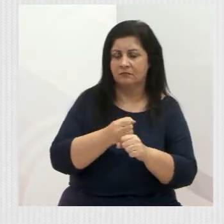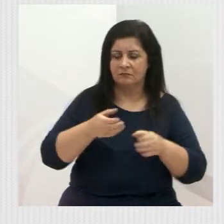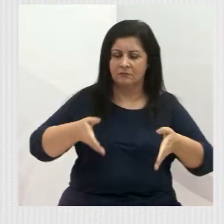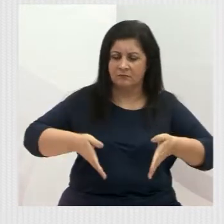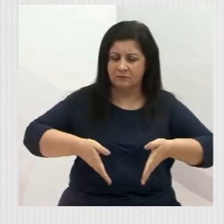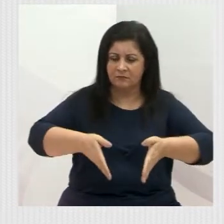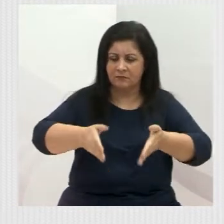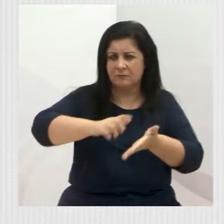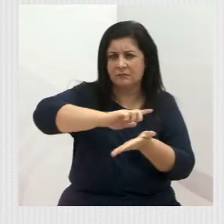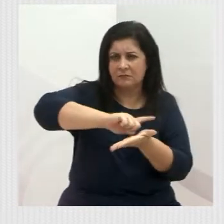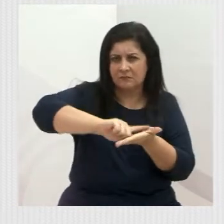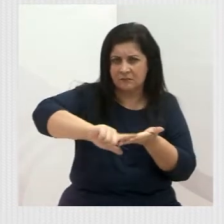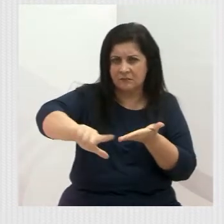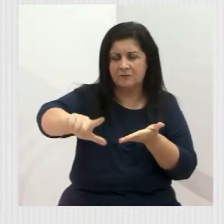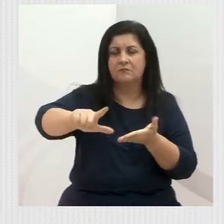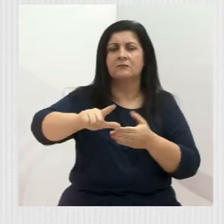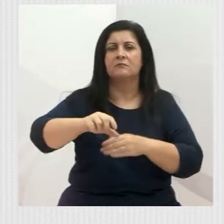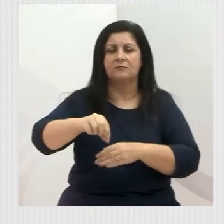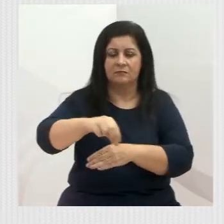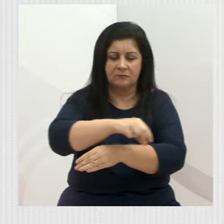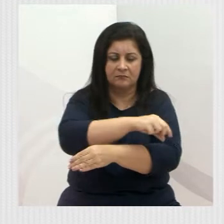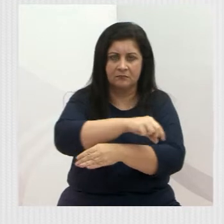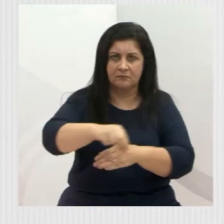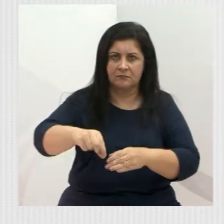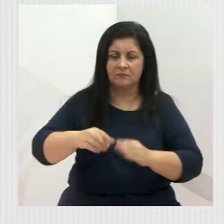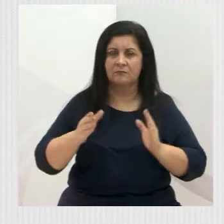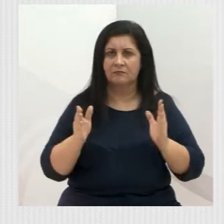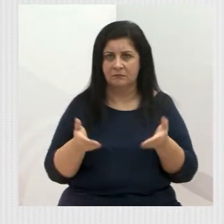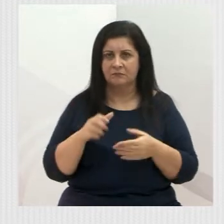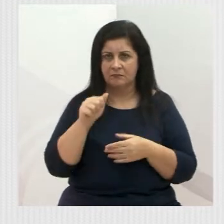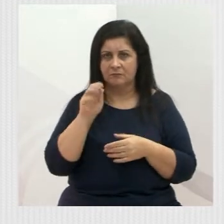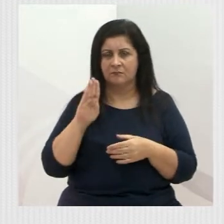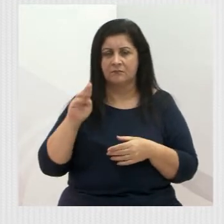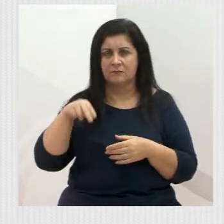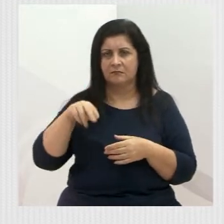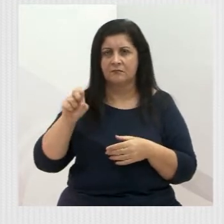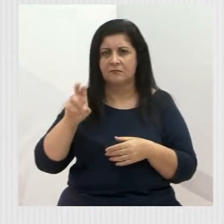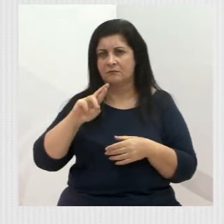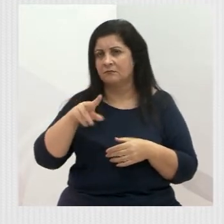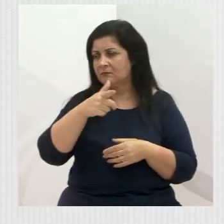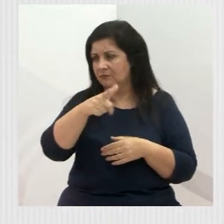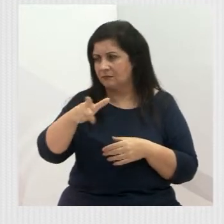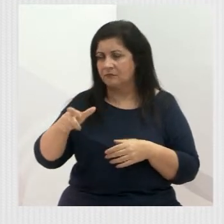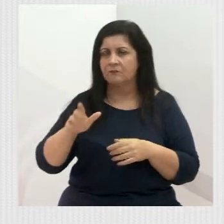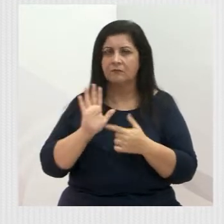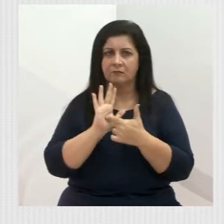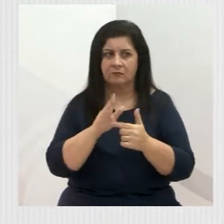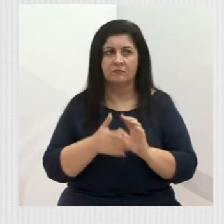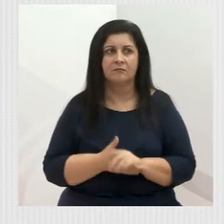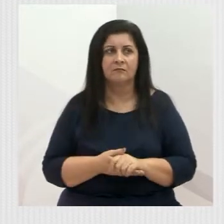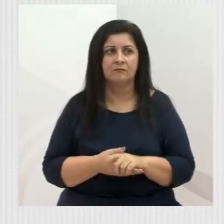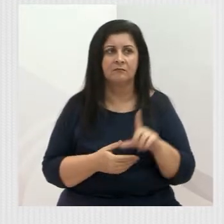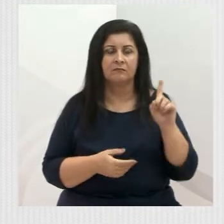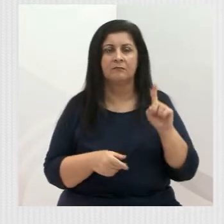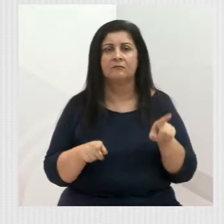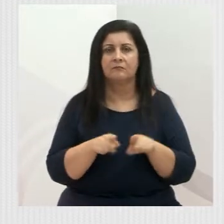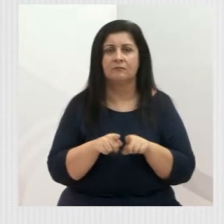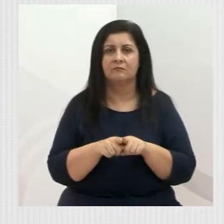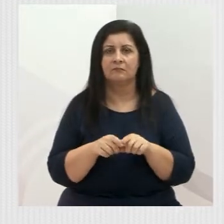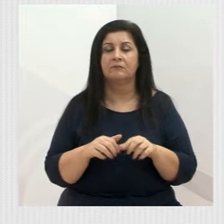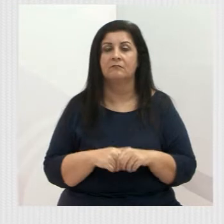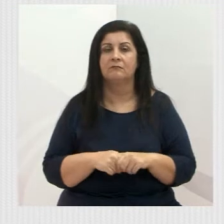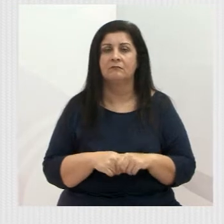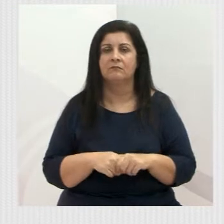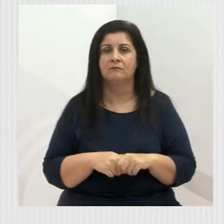asfaltando, colocando calçada, já foi citado aqui pelo Abner, pelo Sazak, e eu também quis mostrar que foi um trabalho